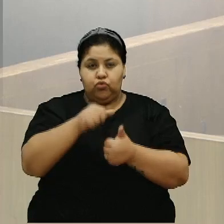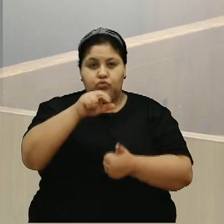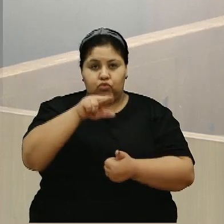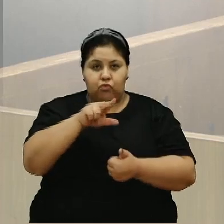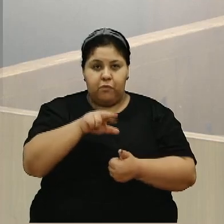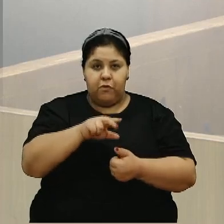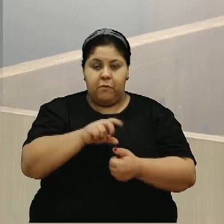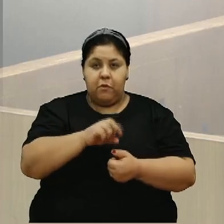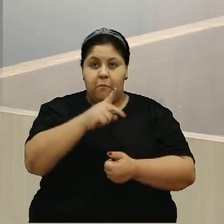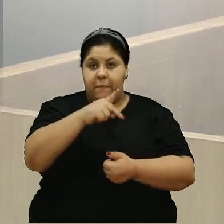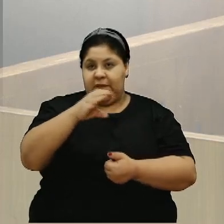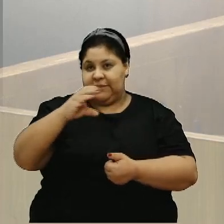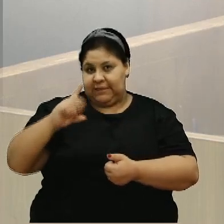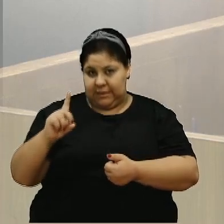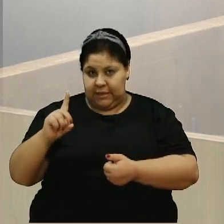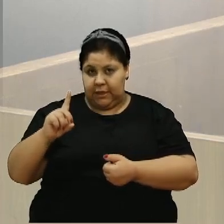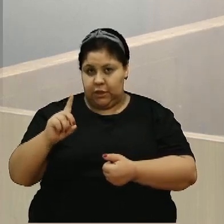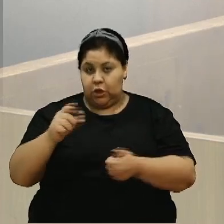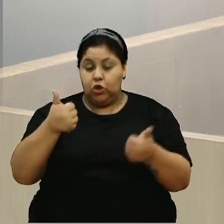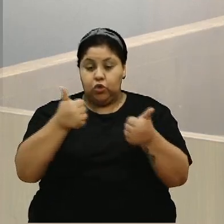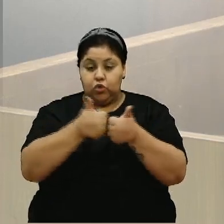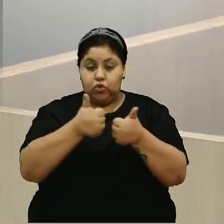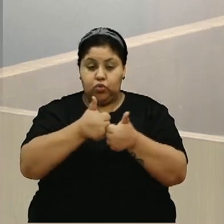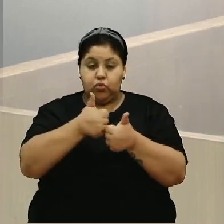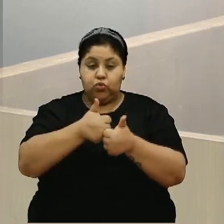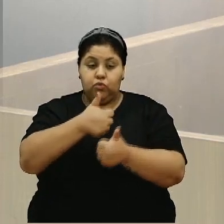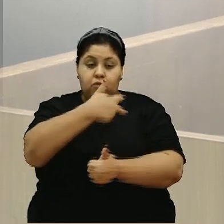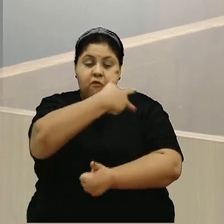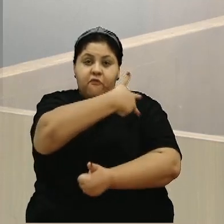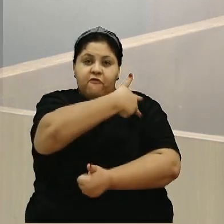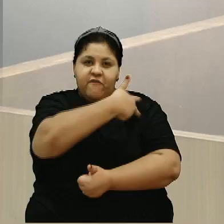Quando nós estávamos lá, se vacinando,